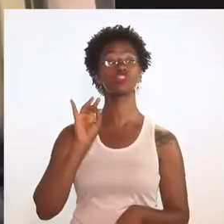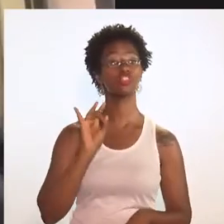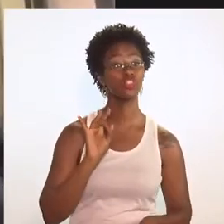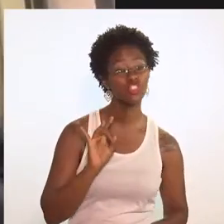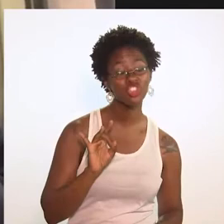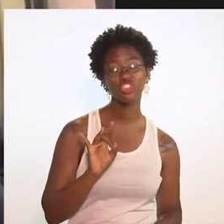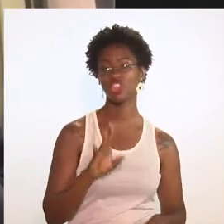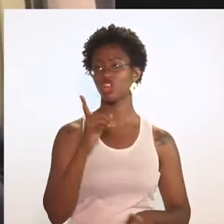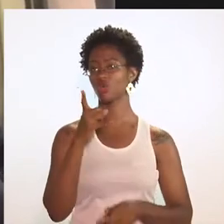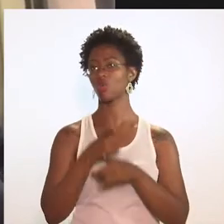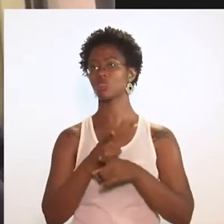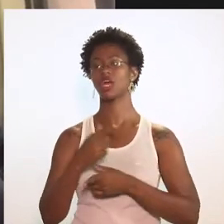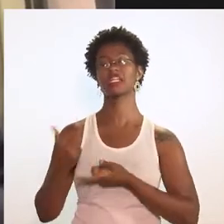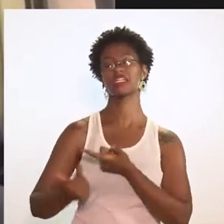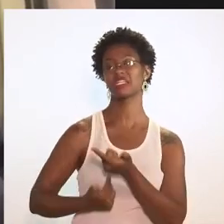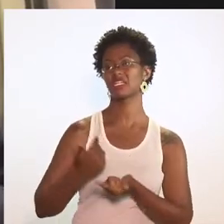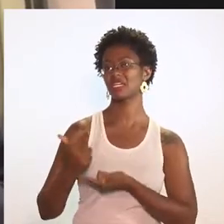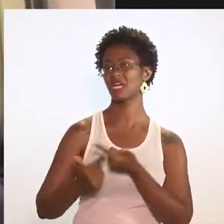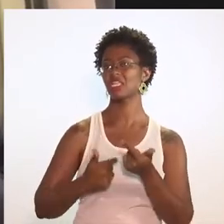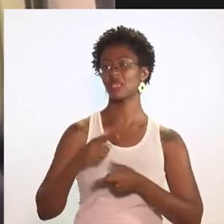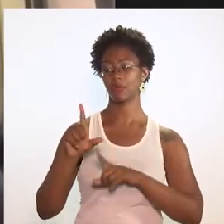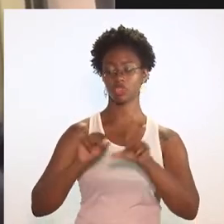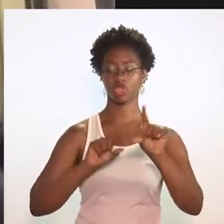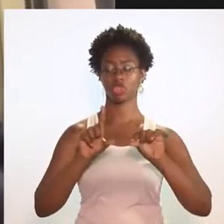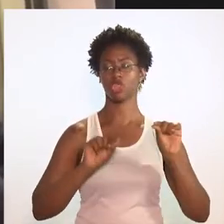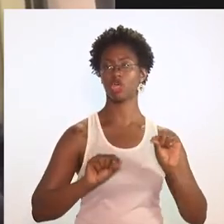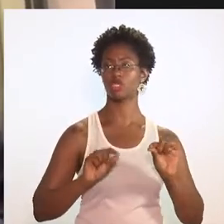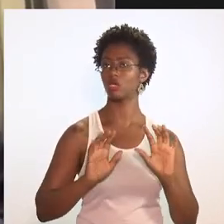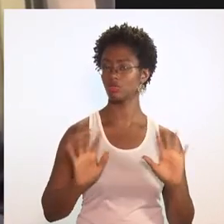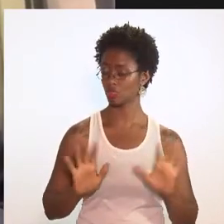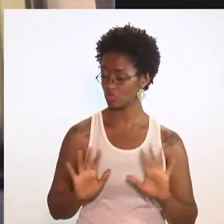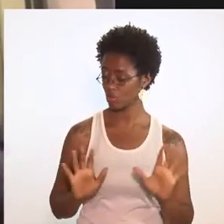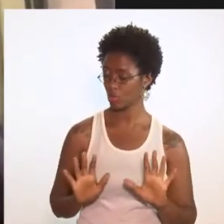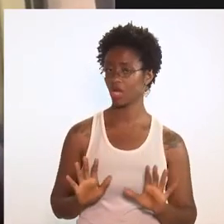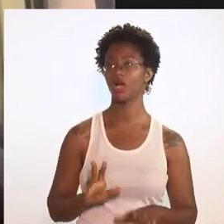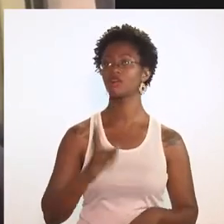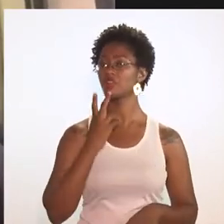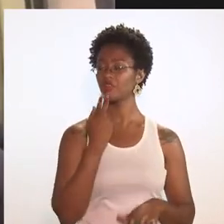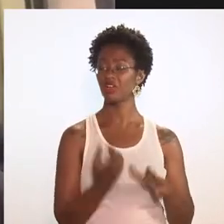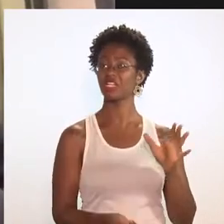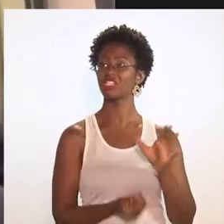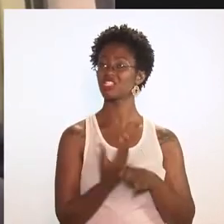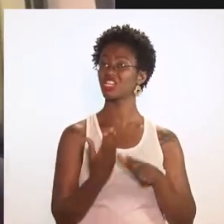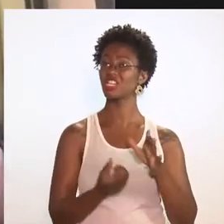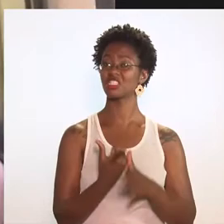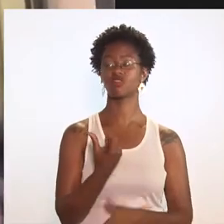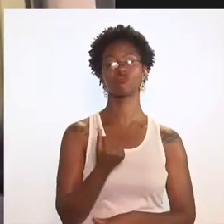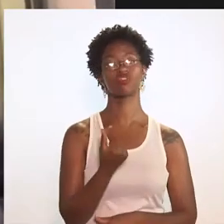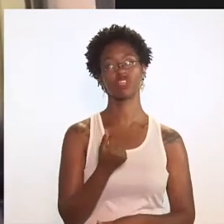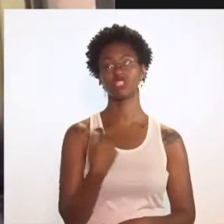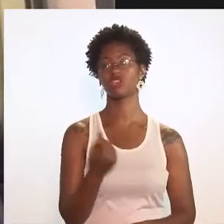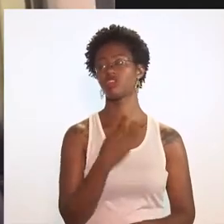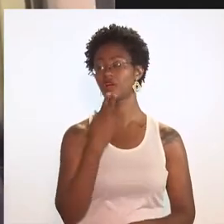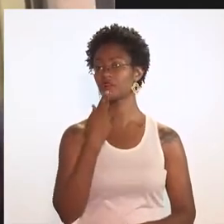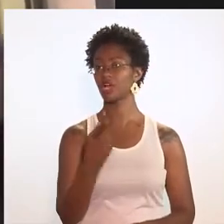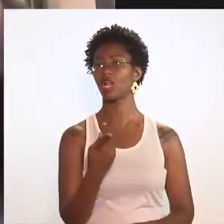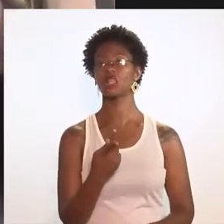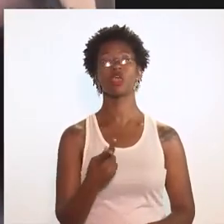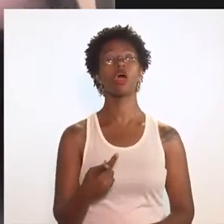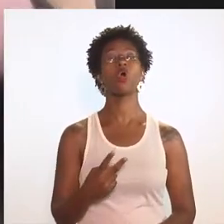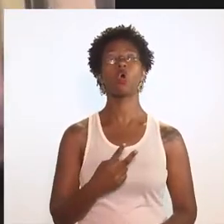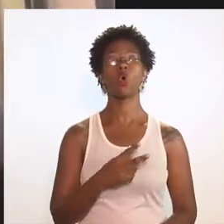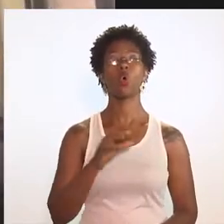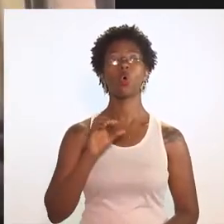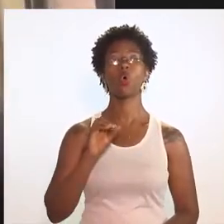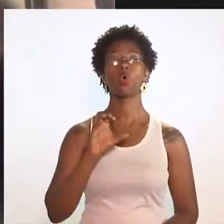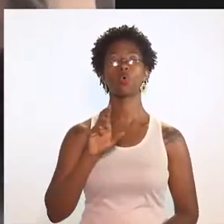Trabalho, ela só é para encontrar empregos seletistas. Quando a gente pensa em geração de renda, a gente pensa na